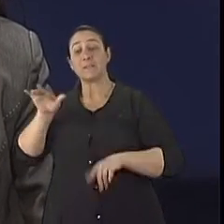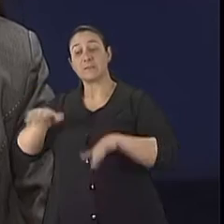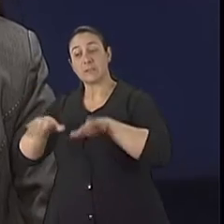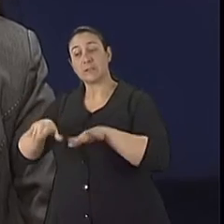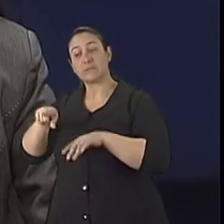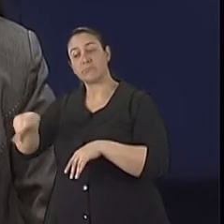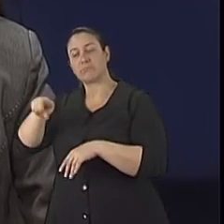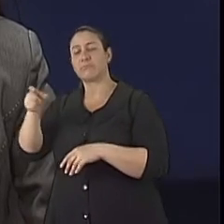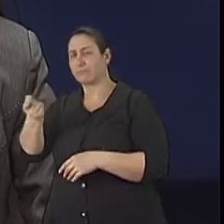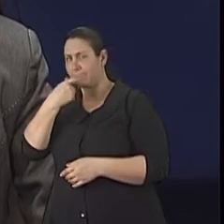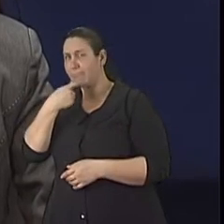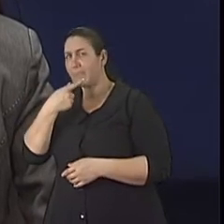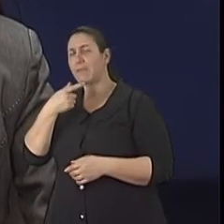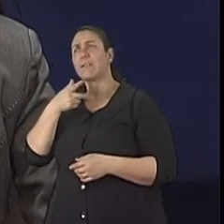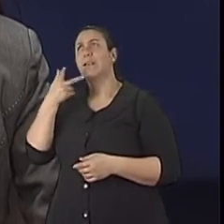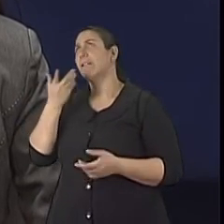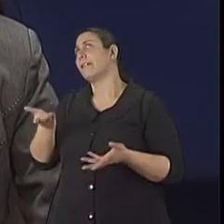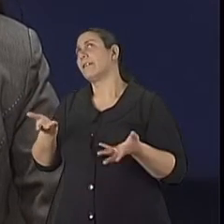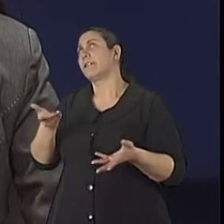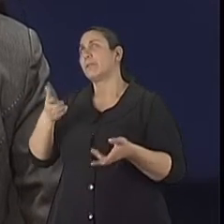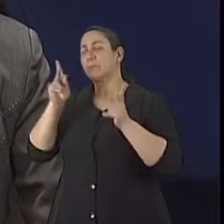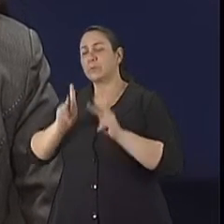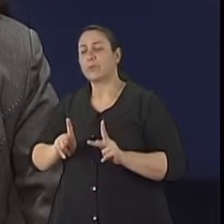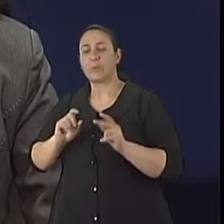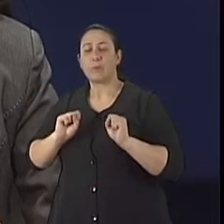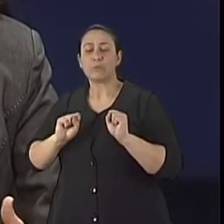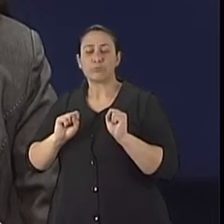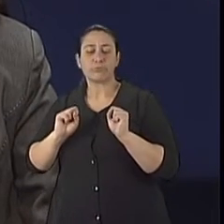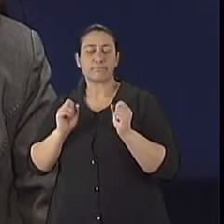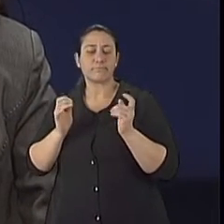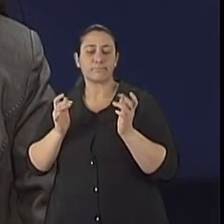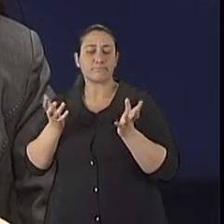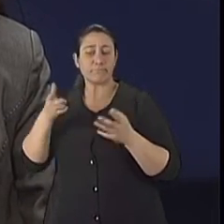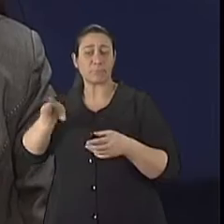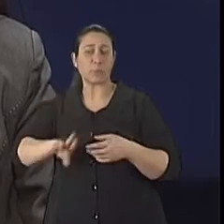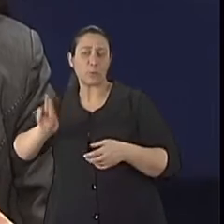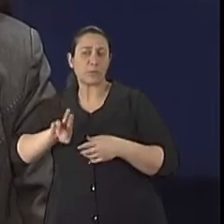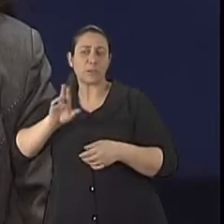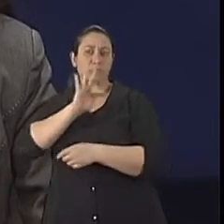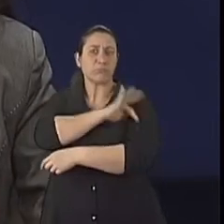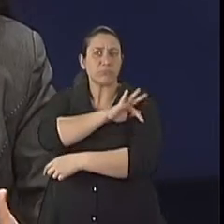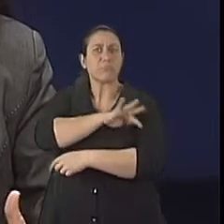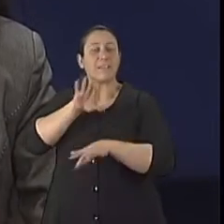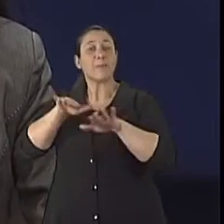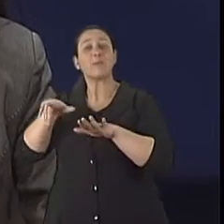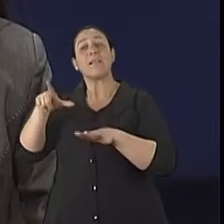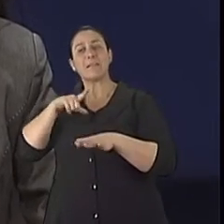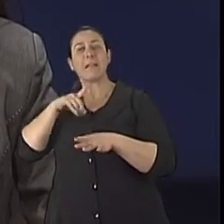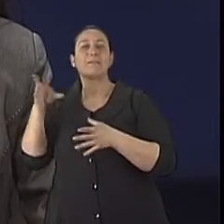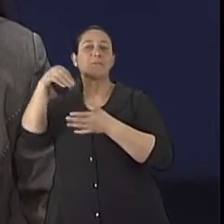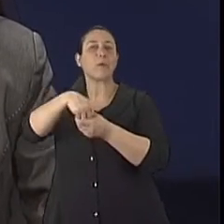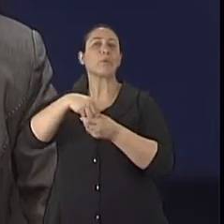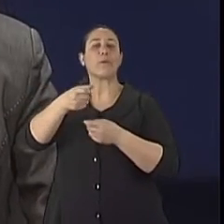utilizados de modo simultâneo, que nós chamamos de uso concomitante de fármacos, que leva a interações